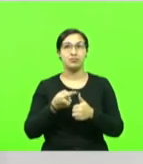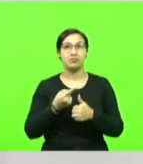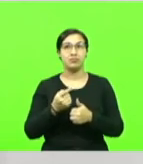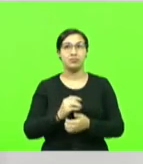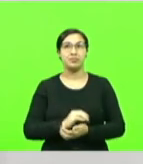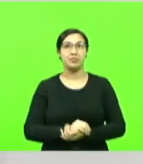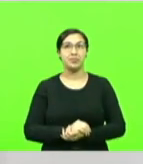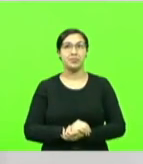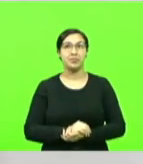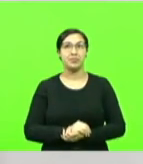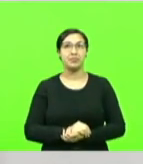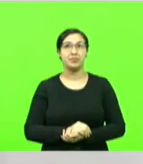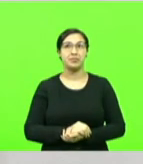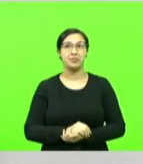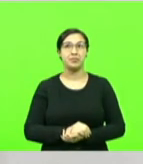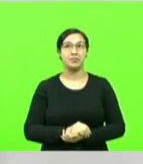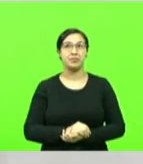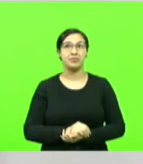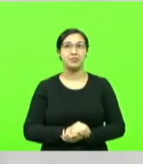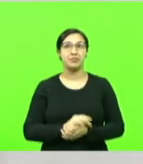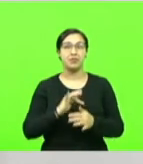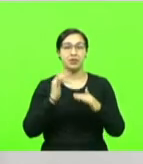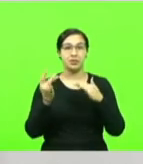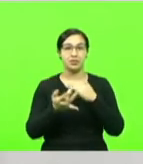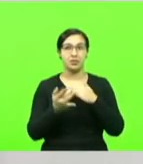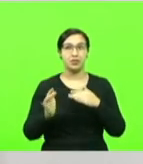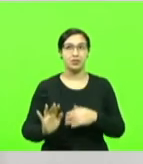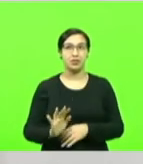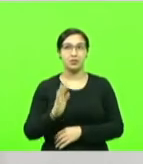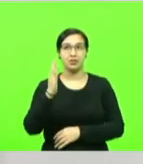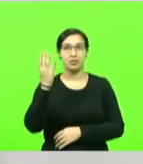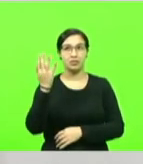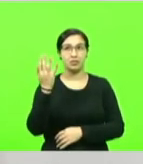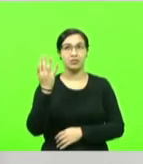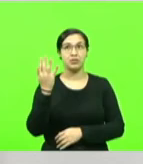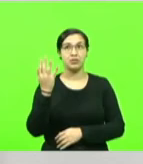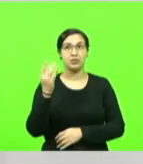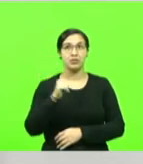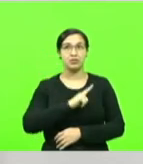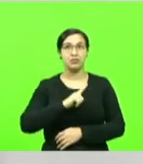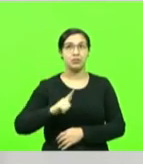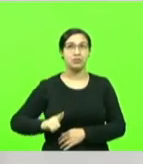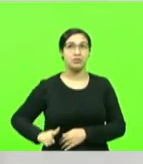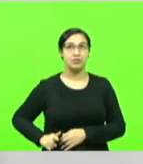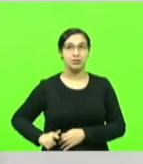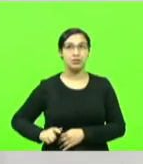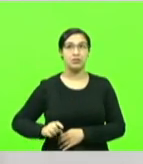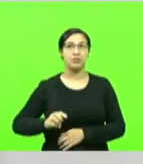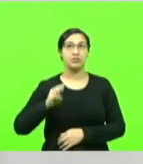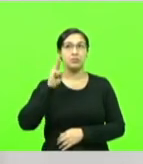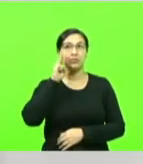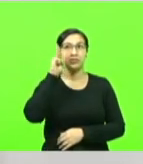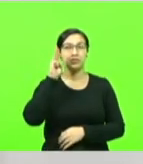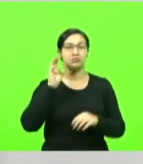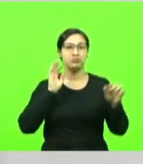vocês uma nota que correu nas redes sociais do governador Carlos Moisés. Eu queria fazer uma reflexão com Santa Catarina a